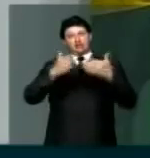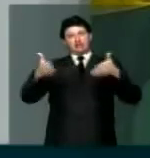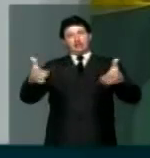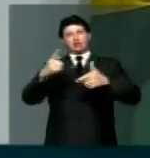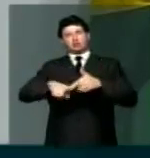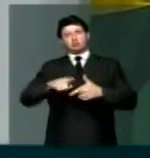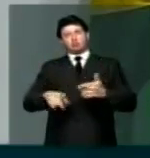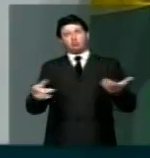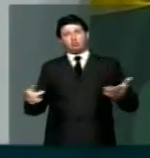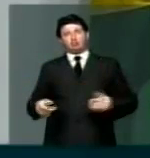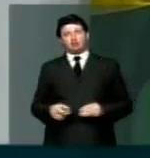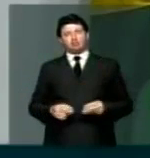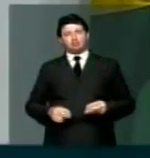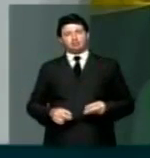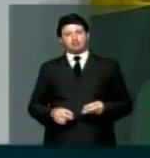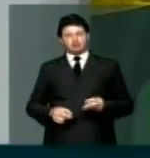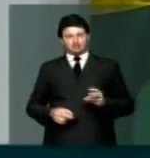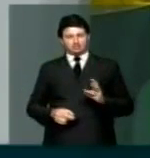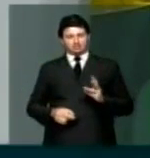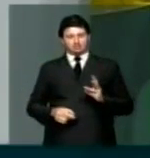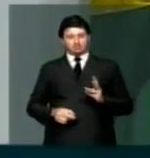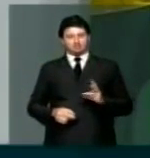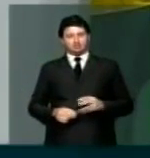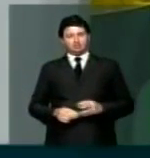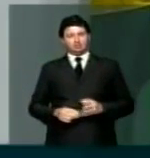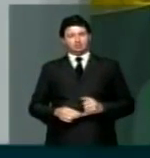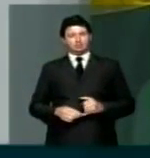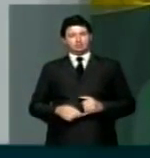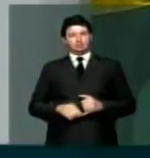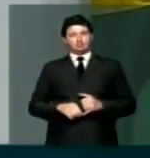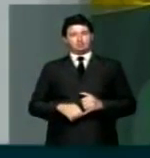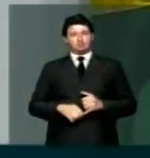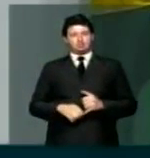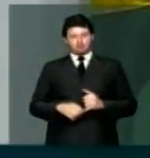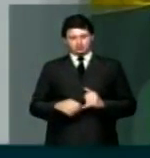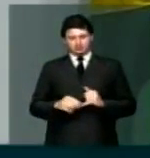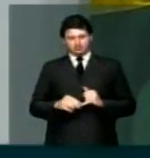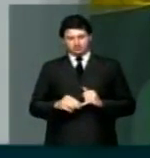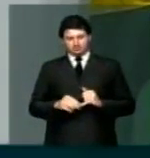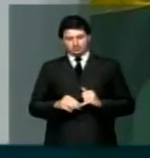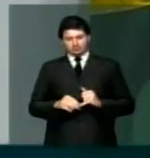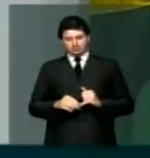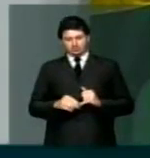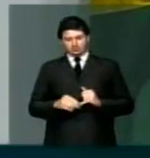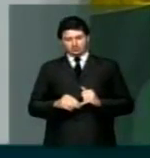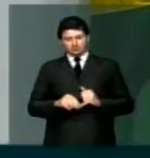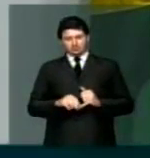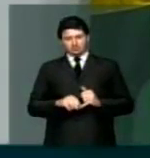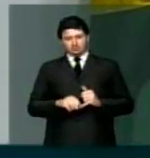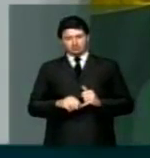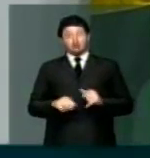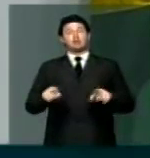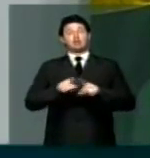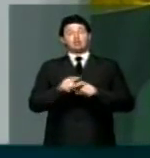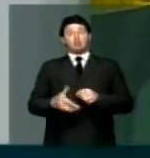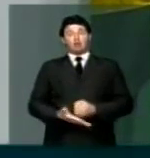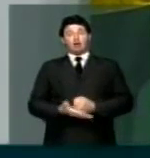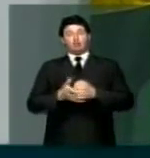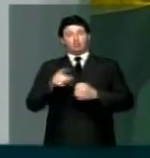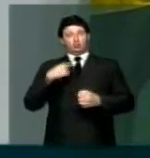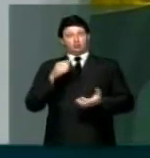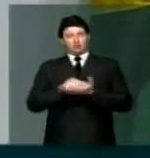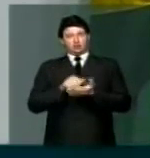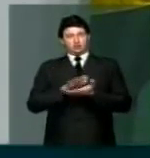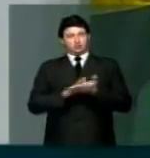problemas da qualidade da universidade pública no nosso país. Então, eu queria deixar como líder a nossa nota de apoio, senhor